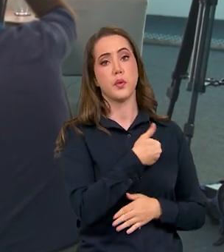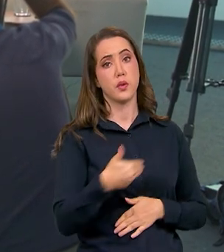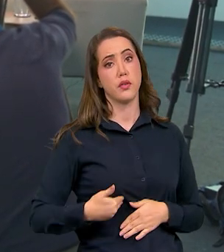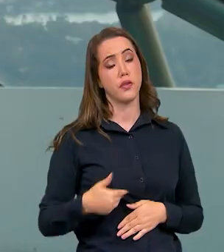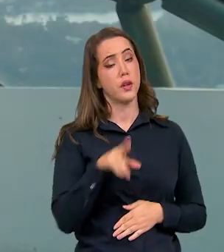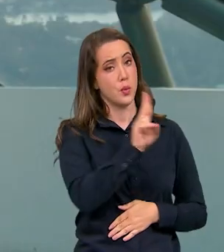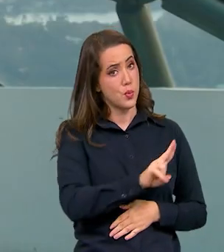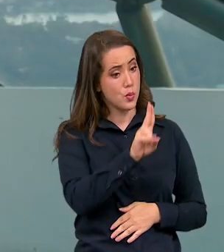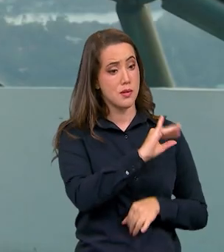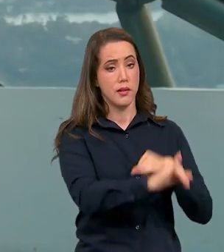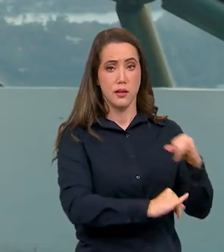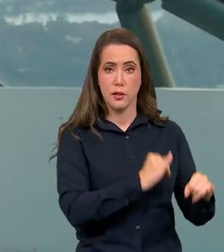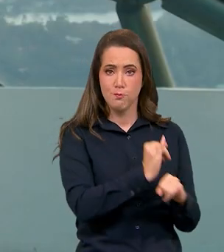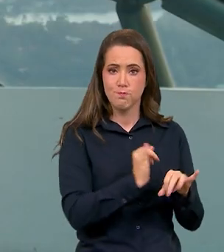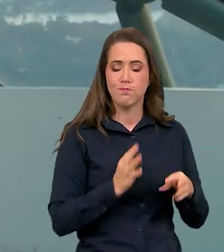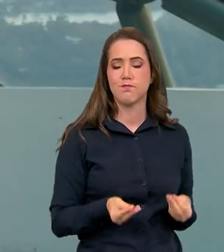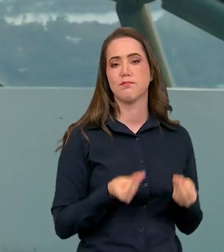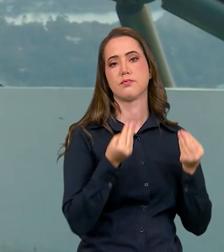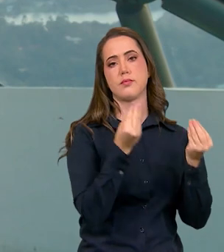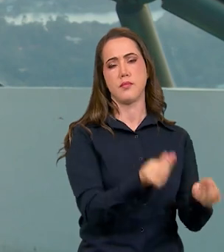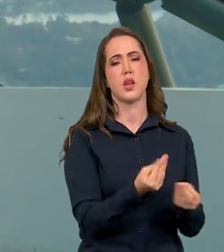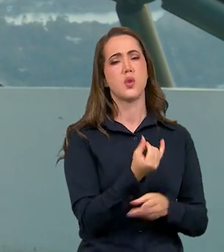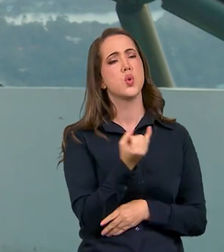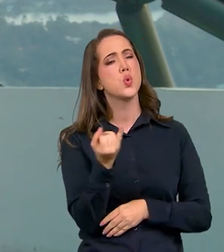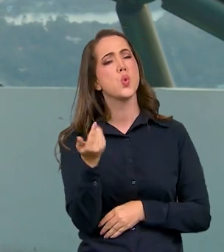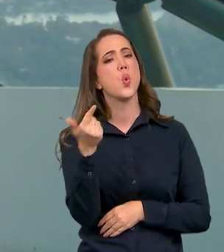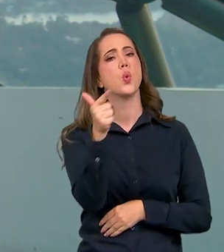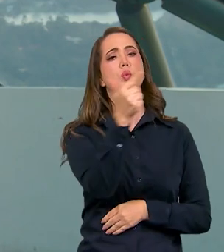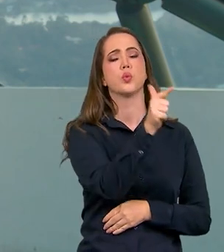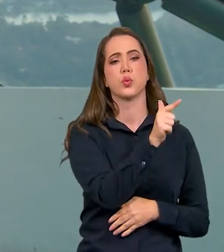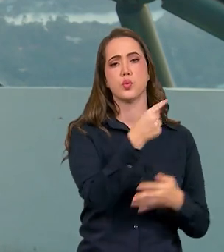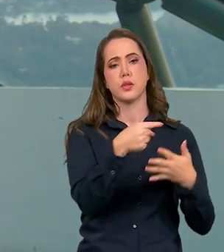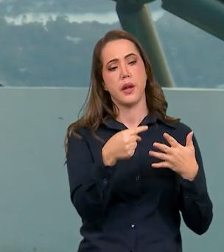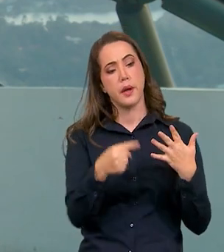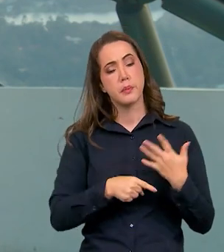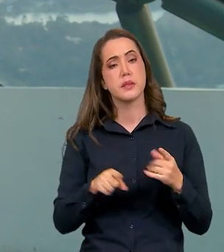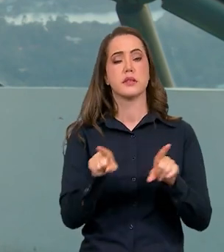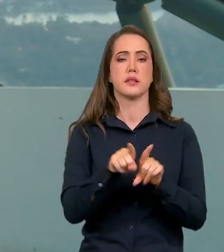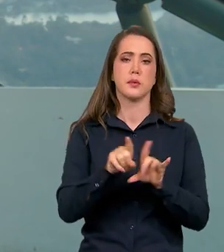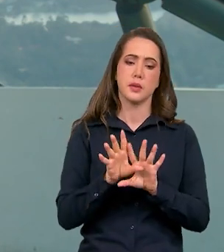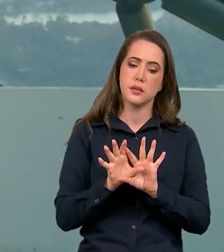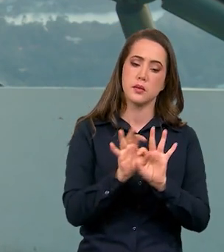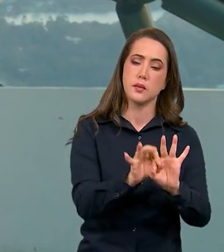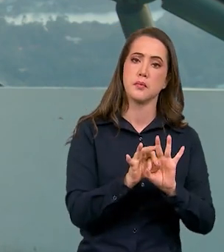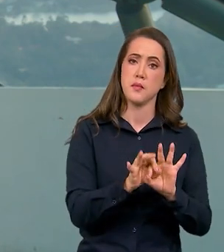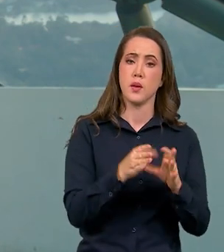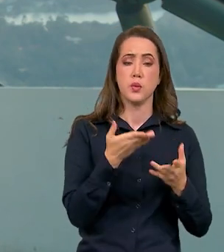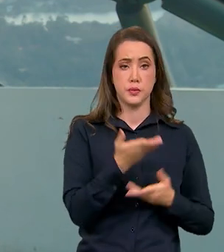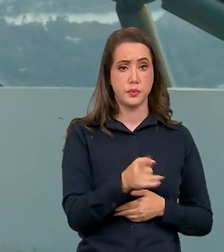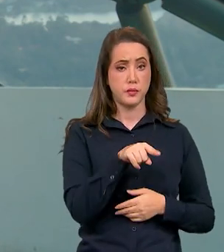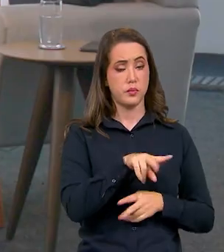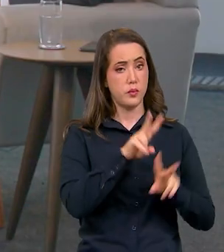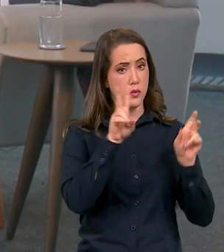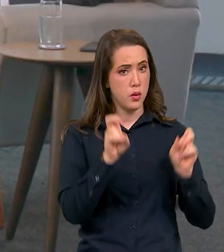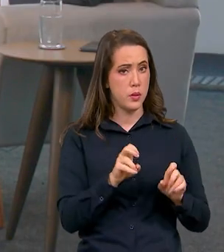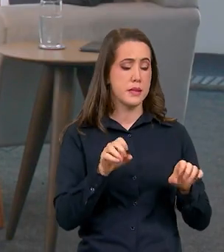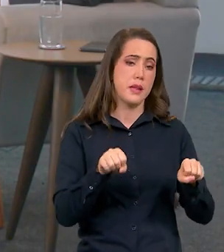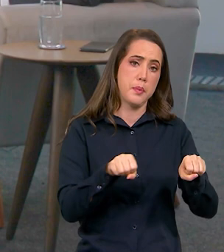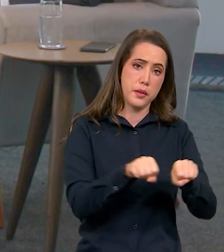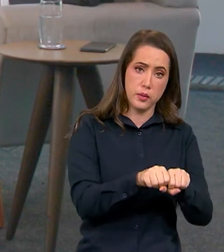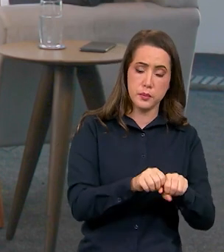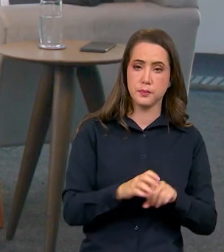assuntos que de forma transversal estão totalmente ligados com a ação da